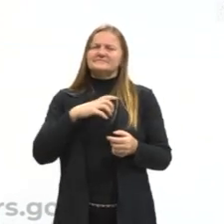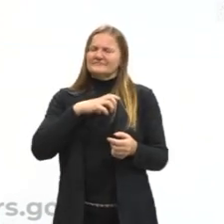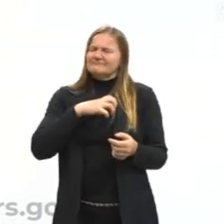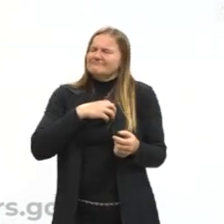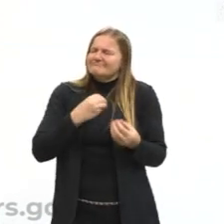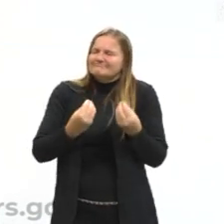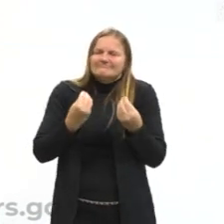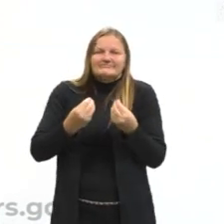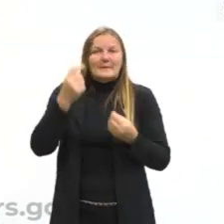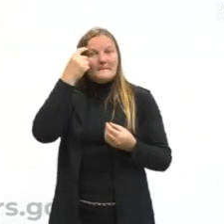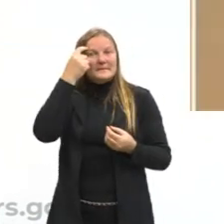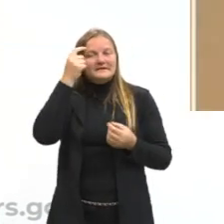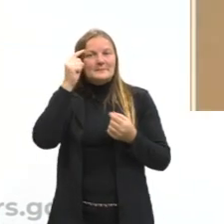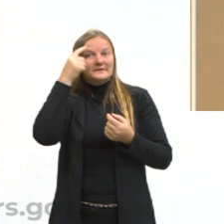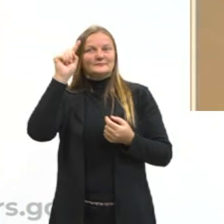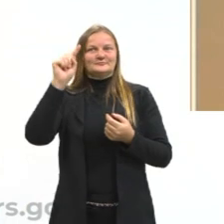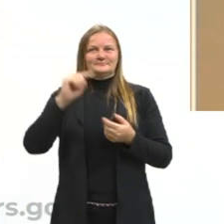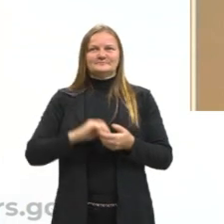mais de pensamento.